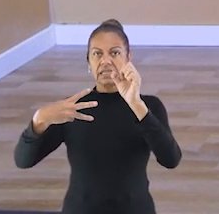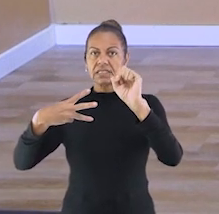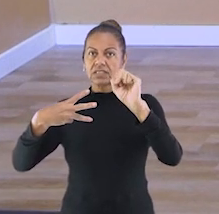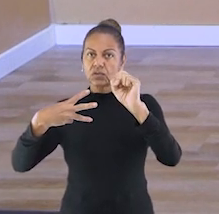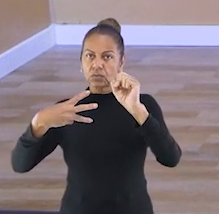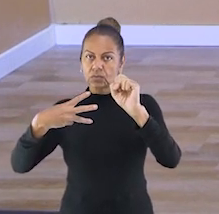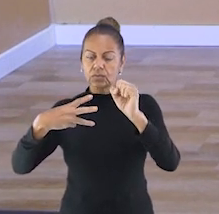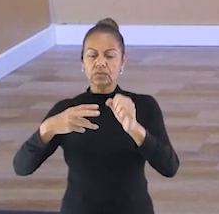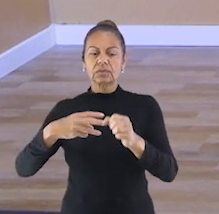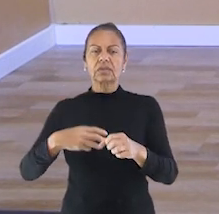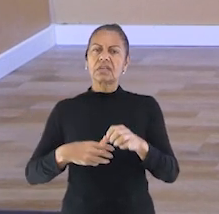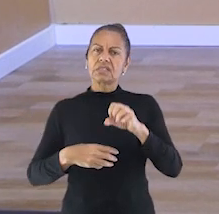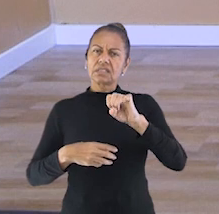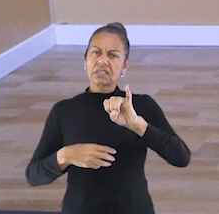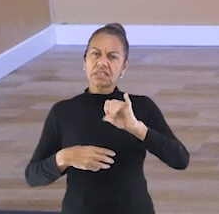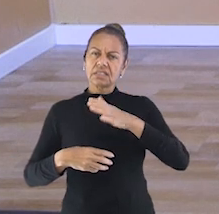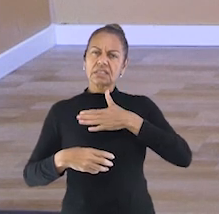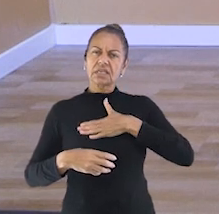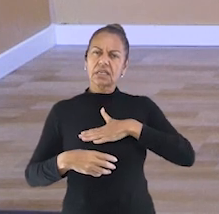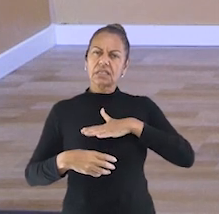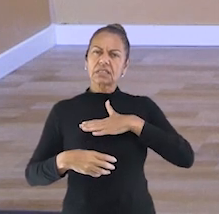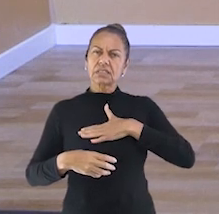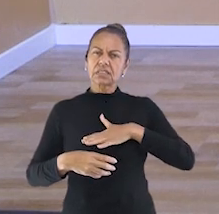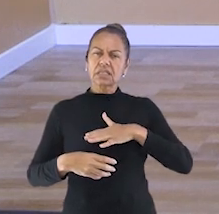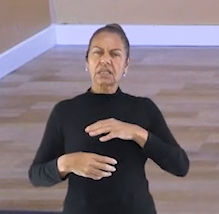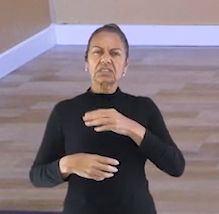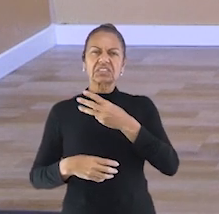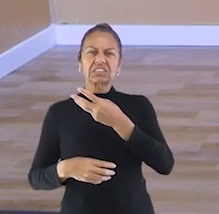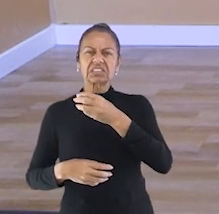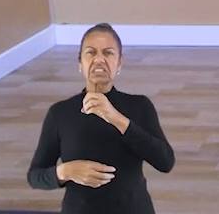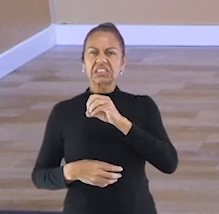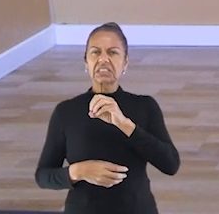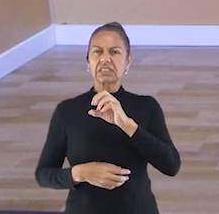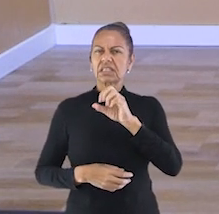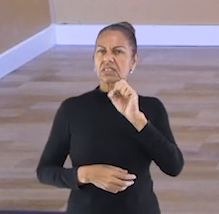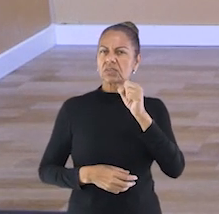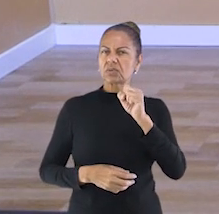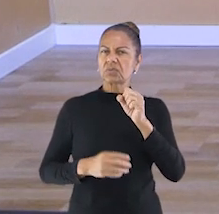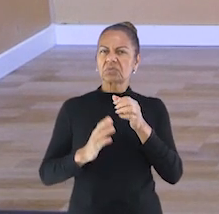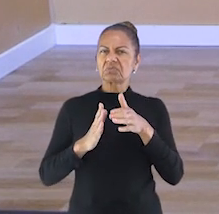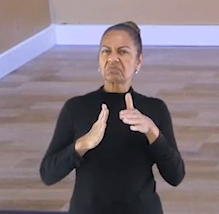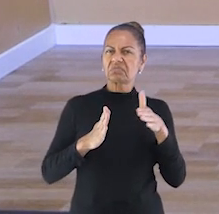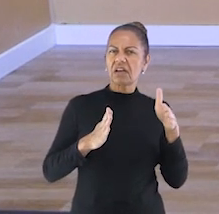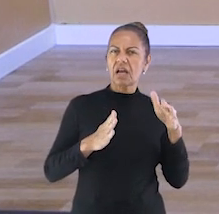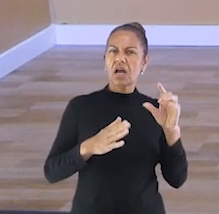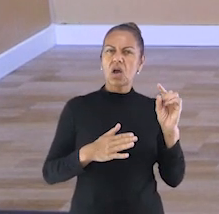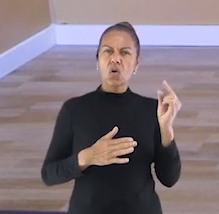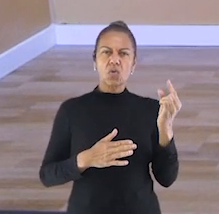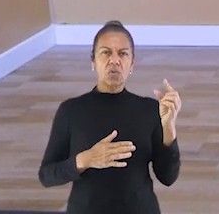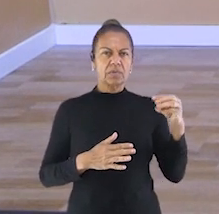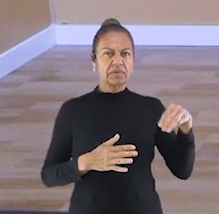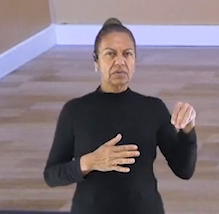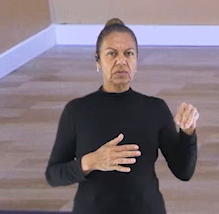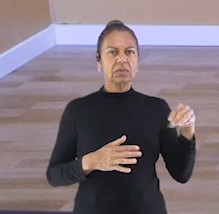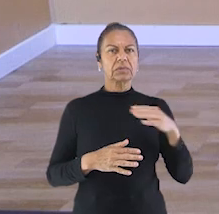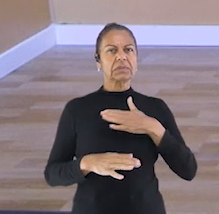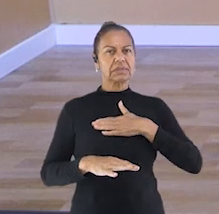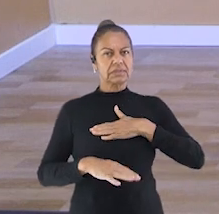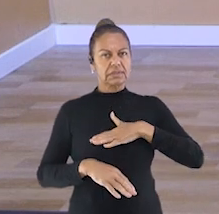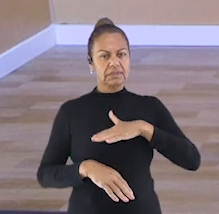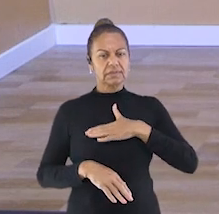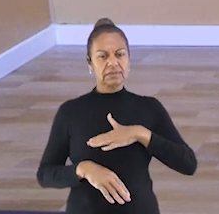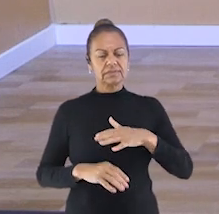de mais descanso pode descansar entre 30 segundos a um minuto. Beleza? Vamos lá.